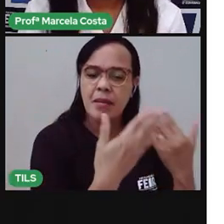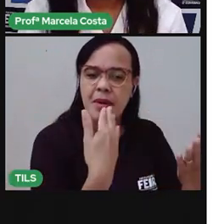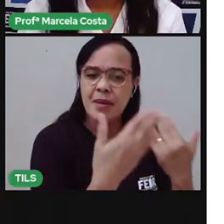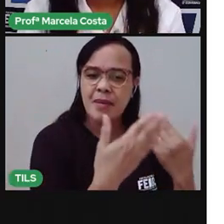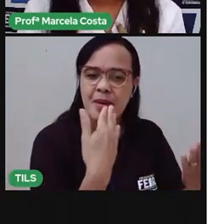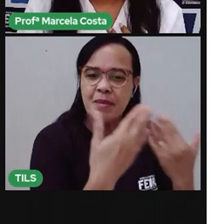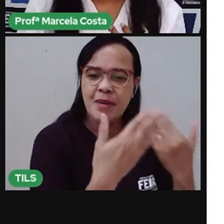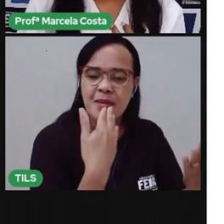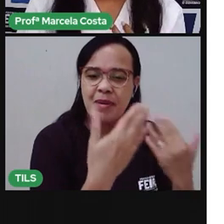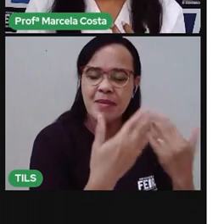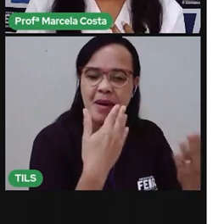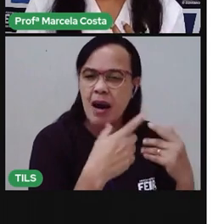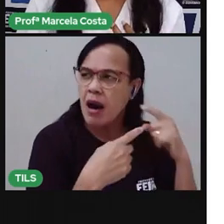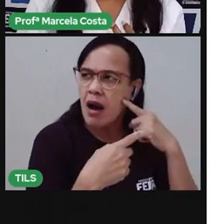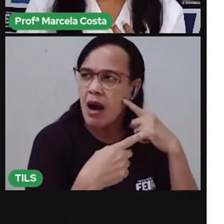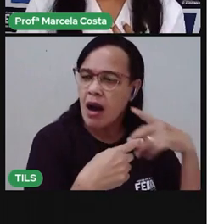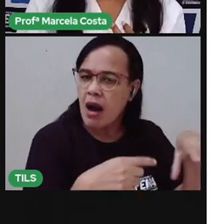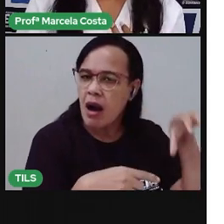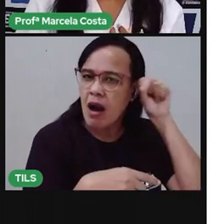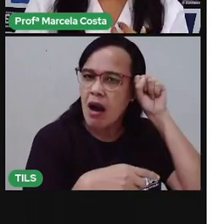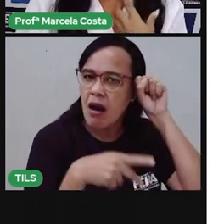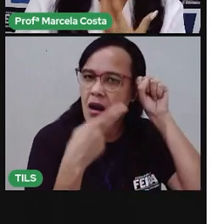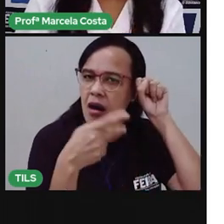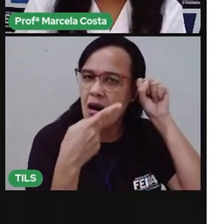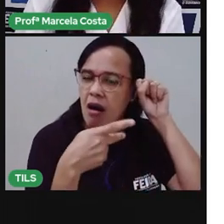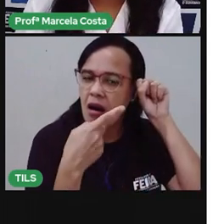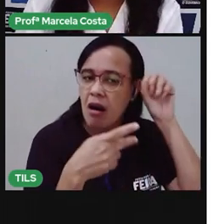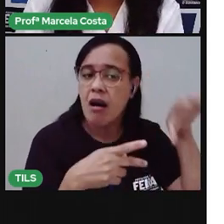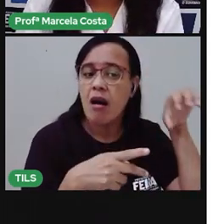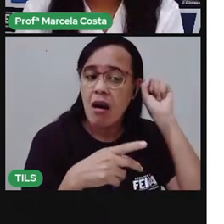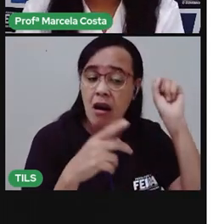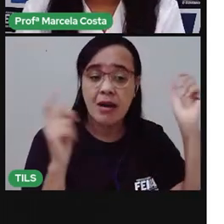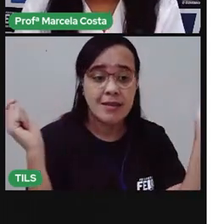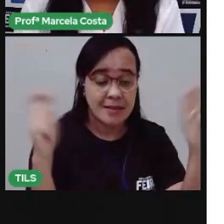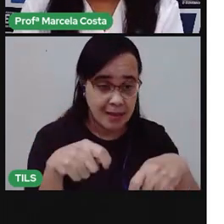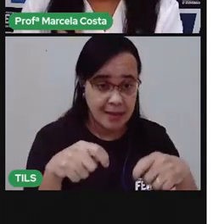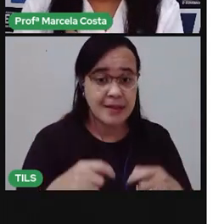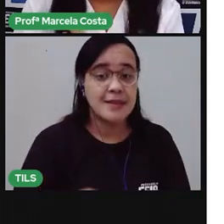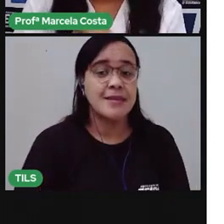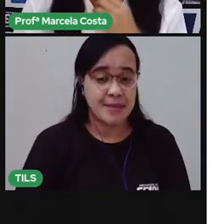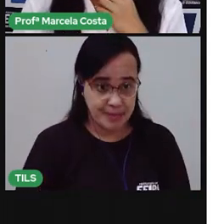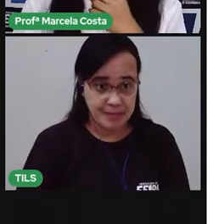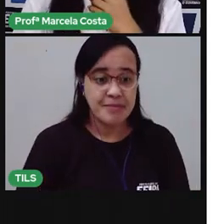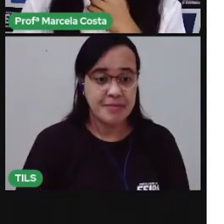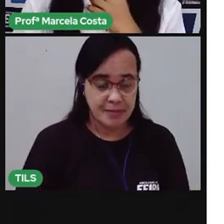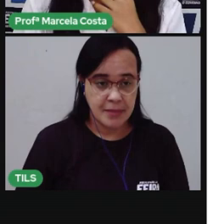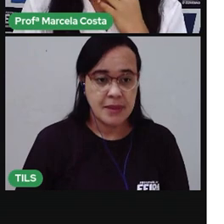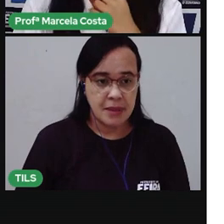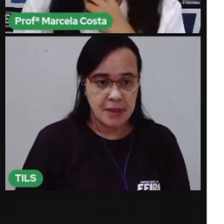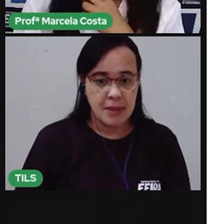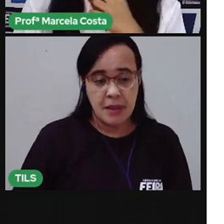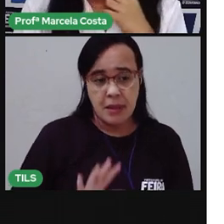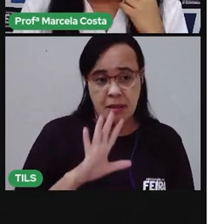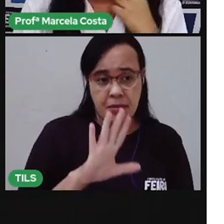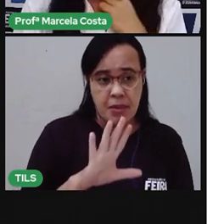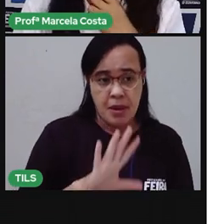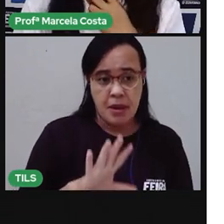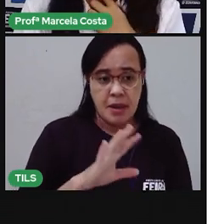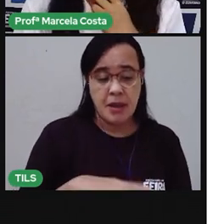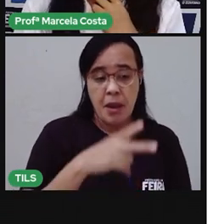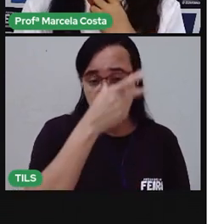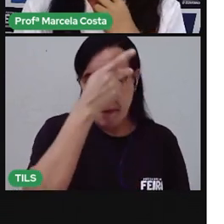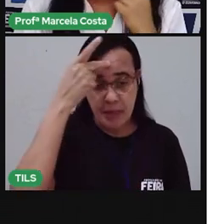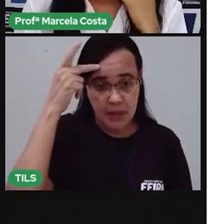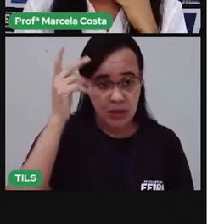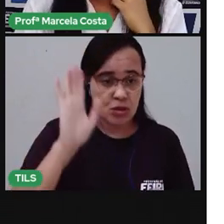o que a pessoa está falando com você. Tem pessoas que têm uma falha